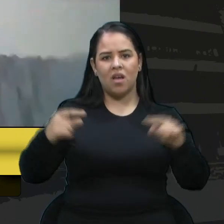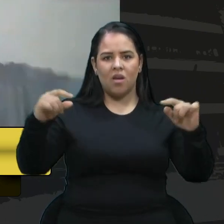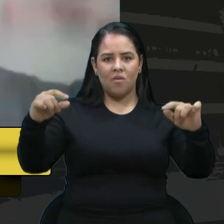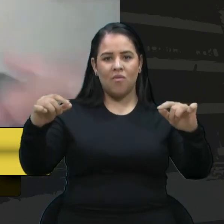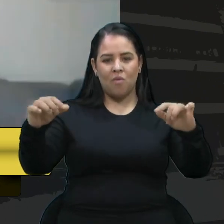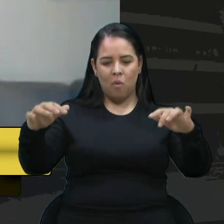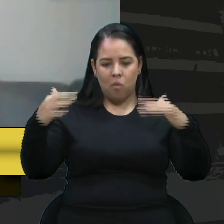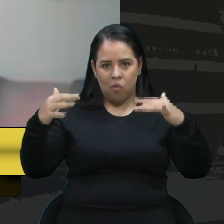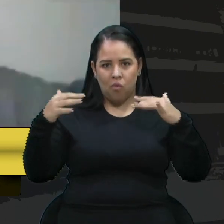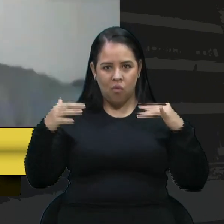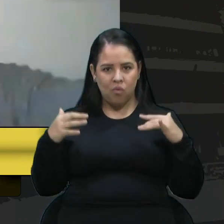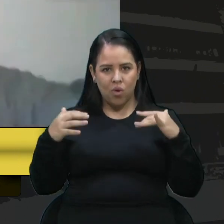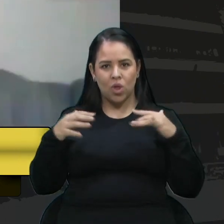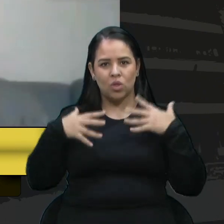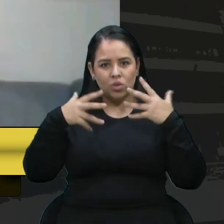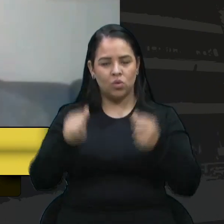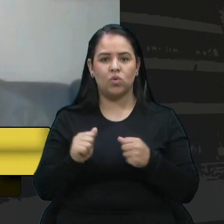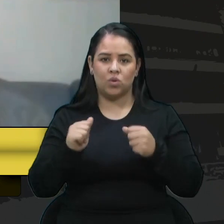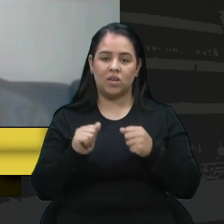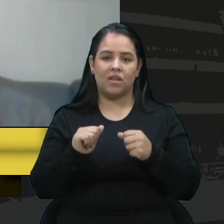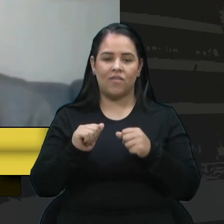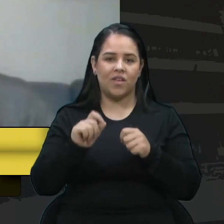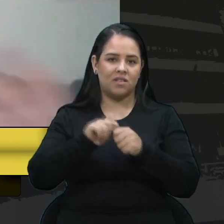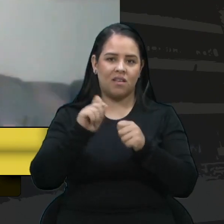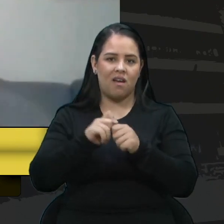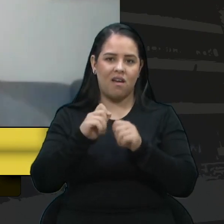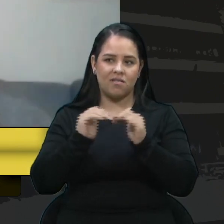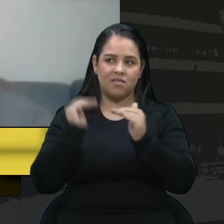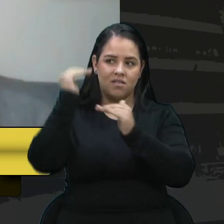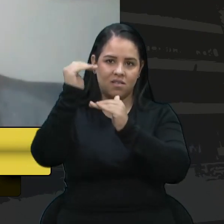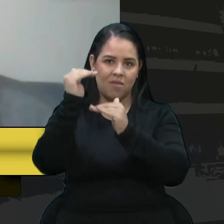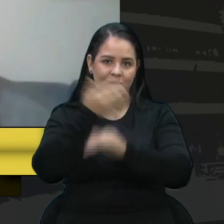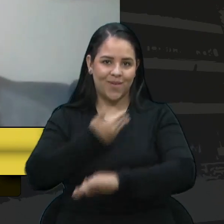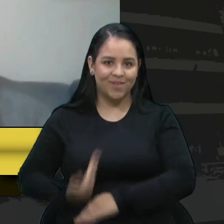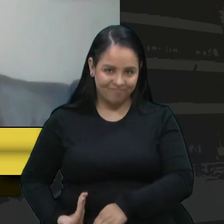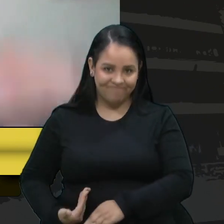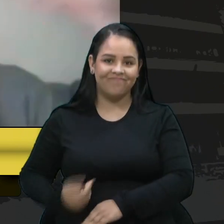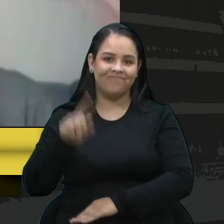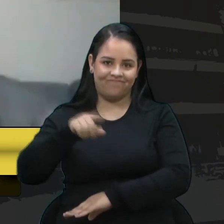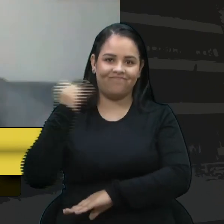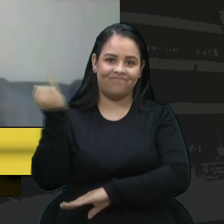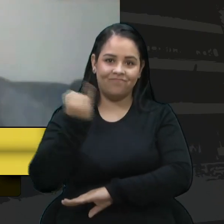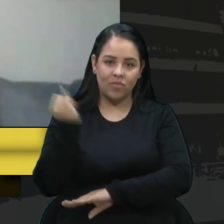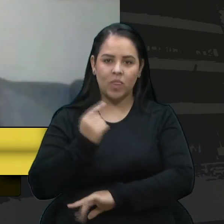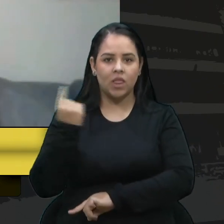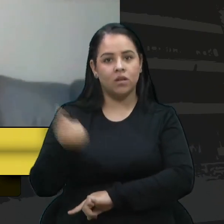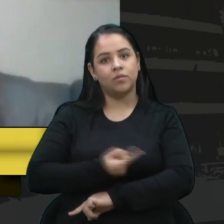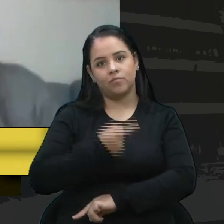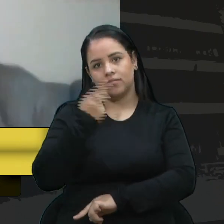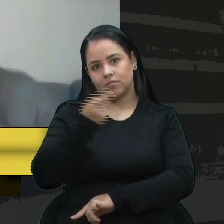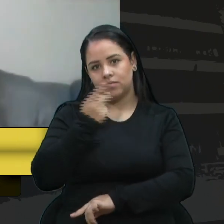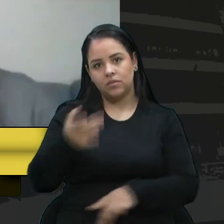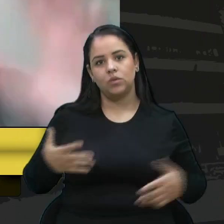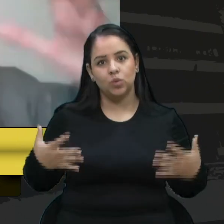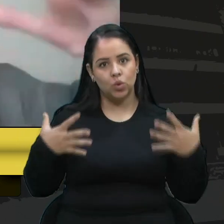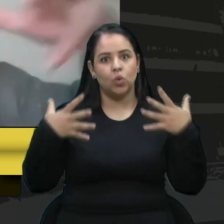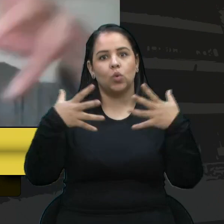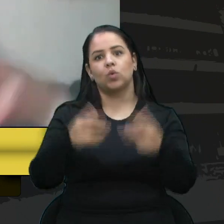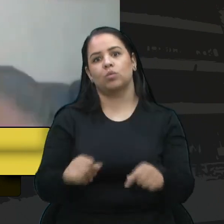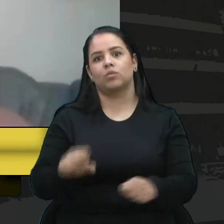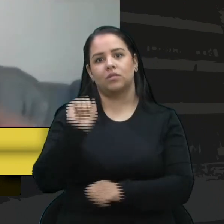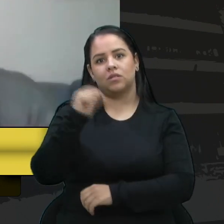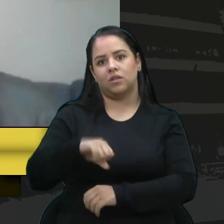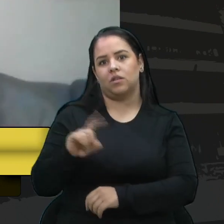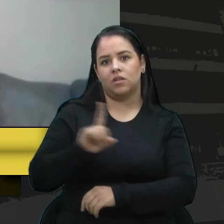aquilo que é tomado de decisão lá em cima. Por isso que é tão importante nós debatermos como um todo, né? A gente não